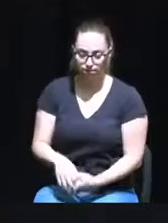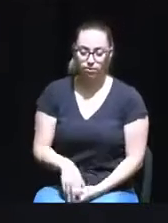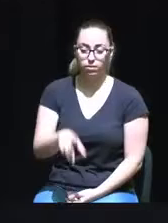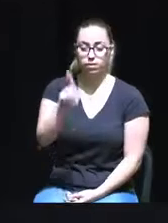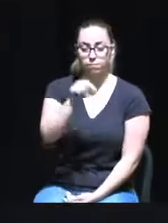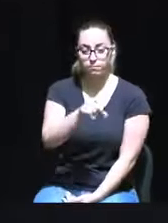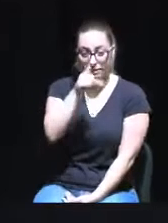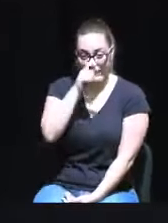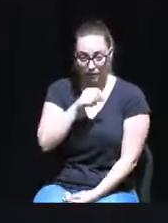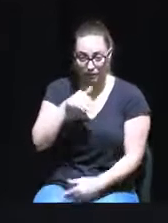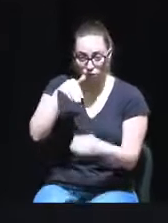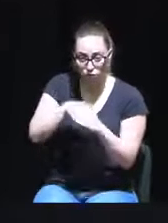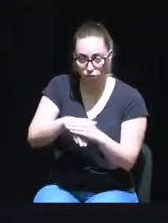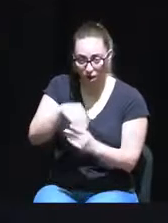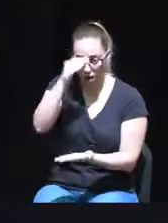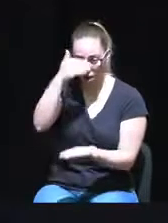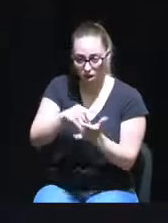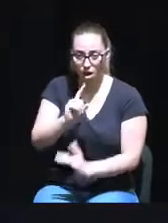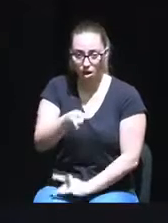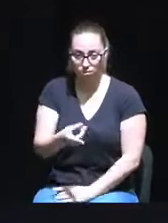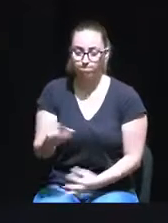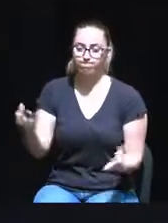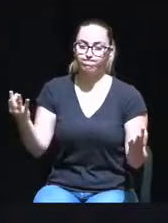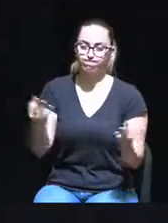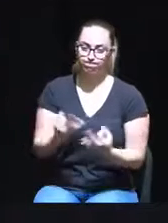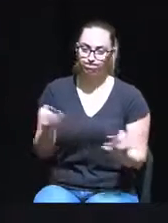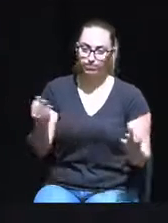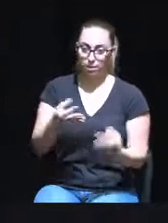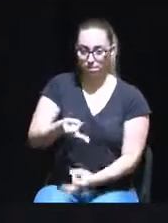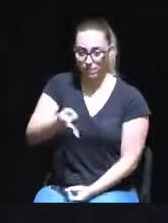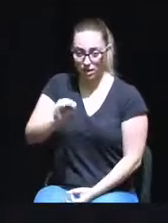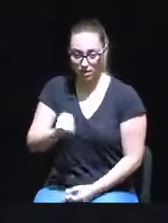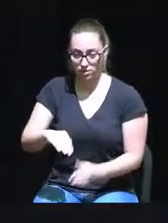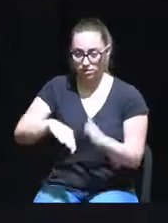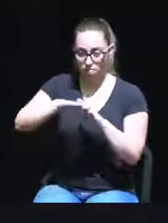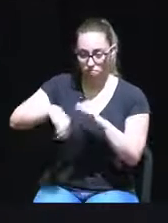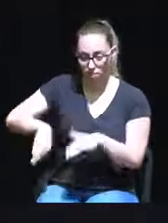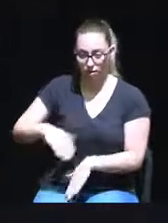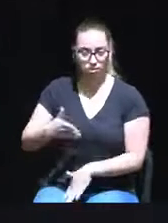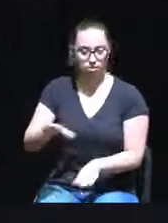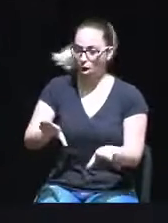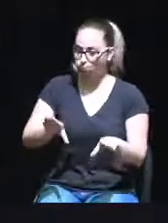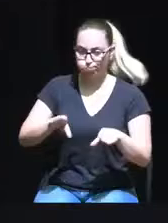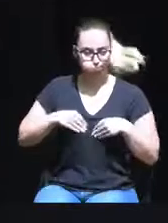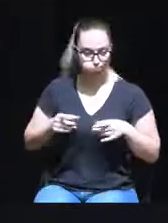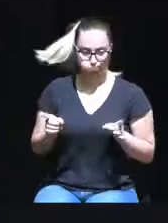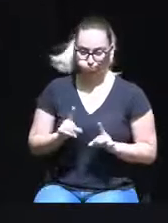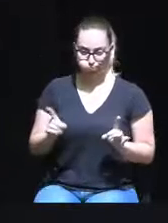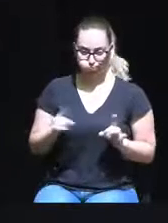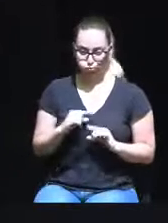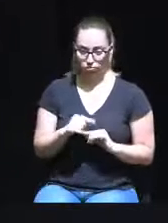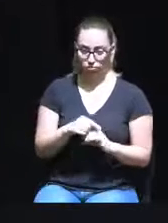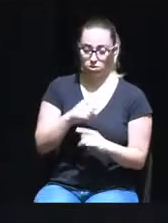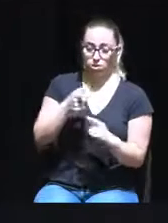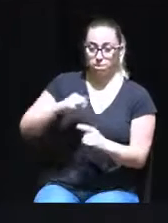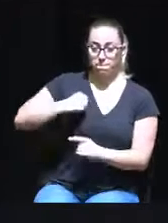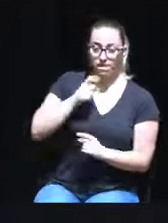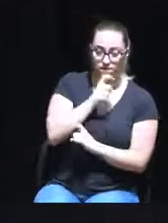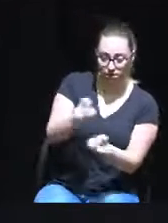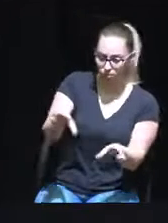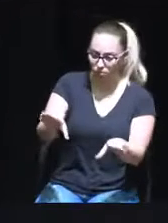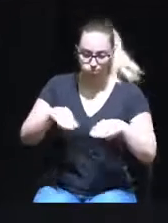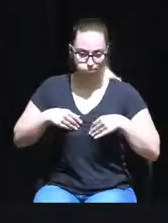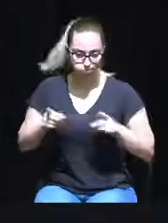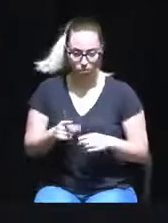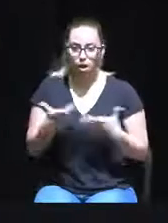recordam-se do resultado da votação? Pois é, o PS e a direita rejeitaram as alertas do PEV. Então, por que só agora